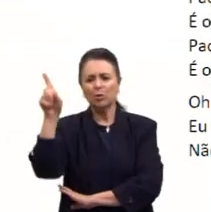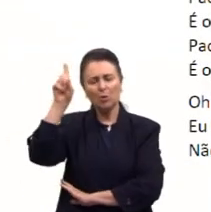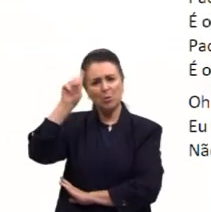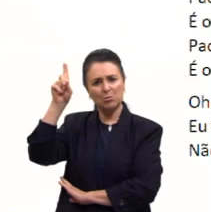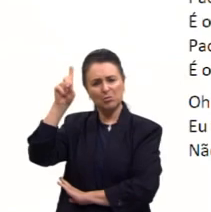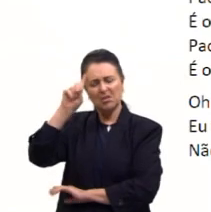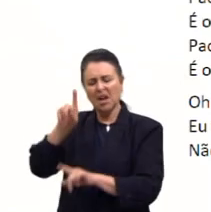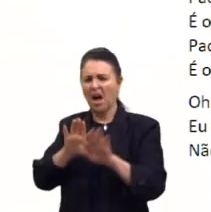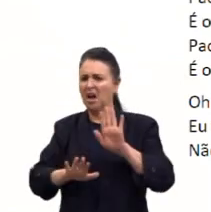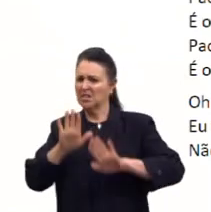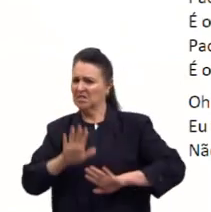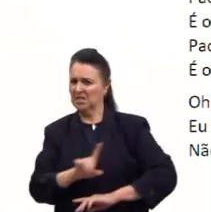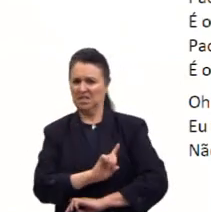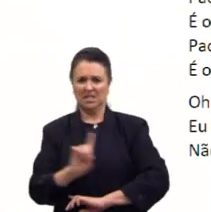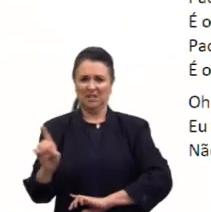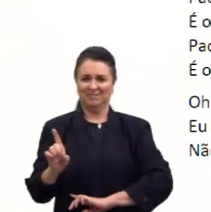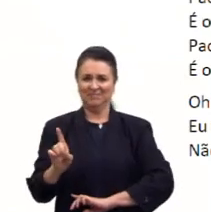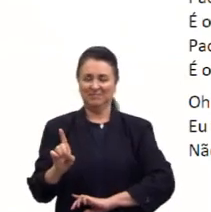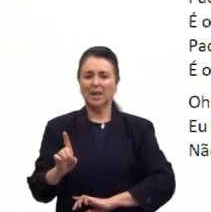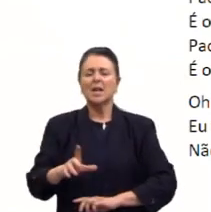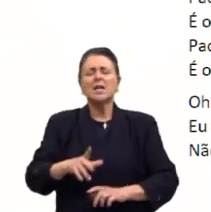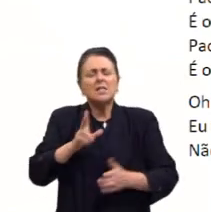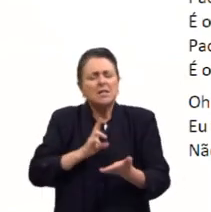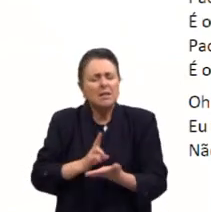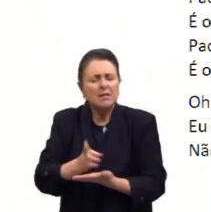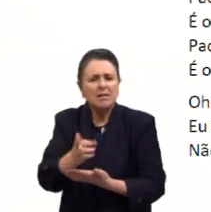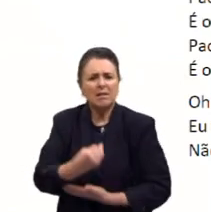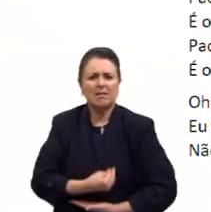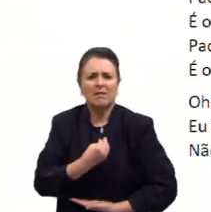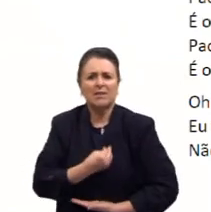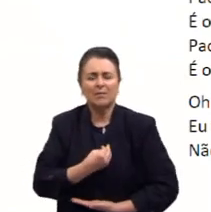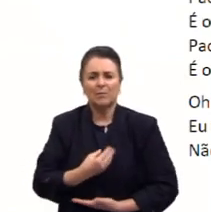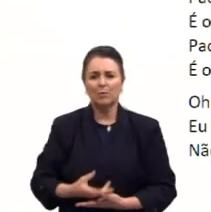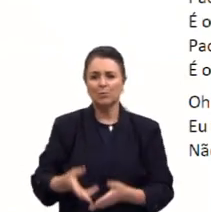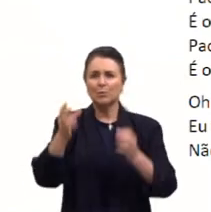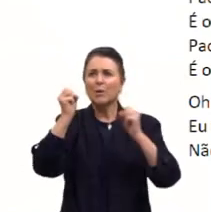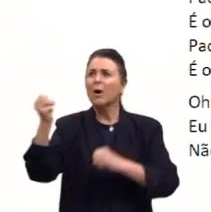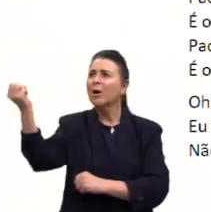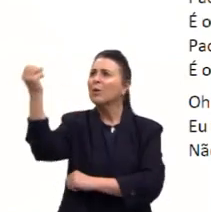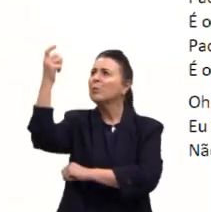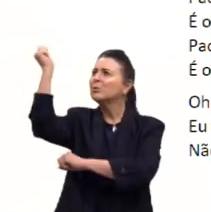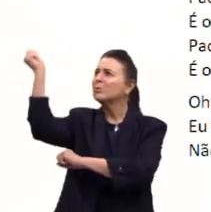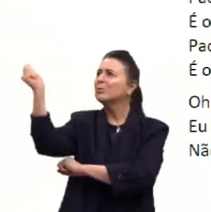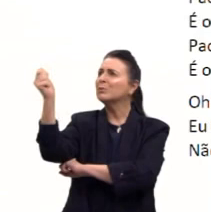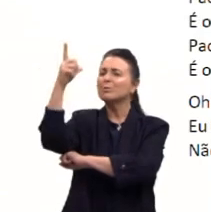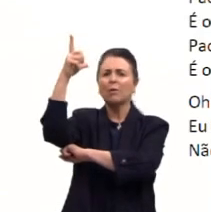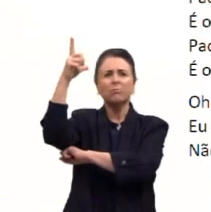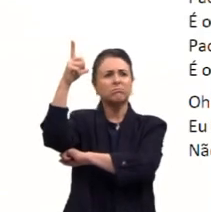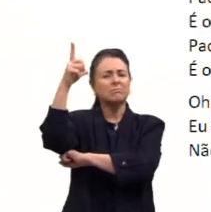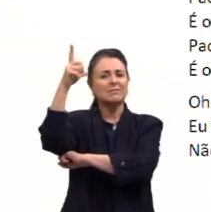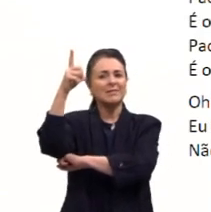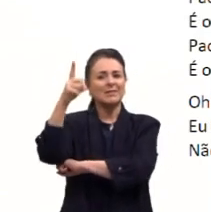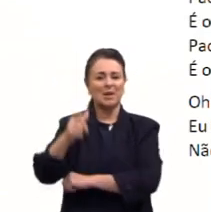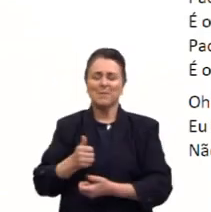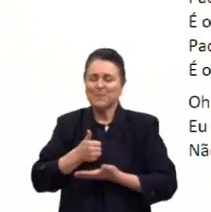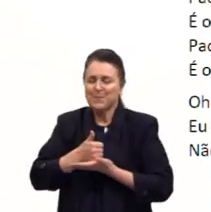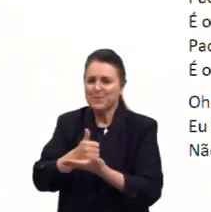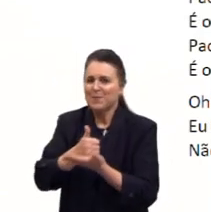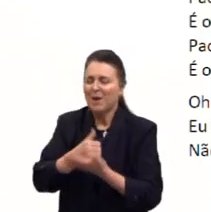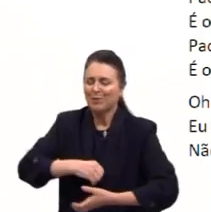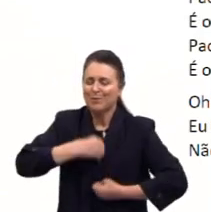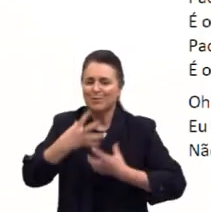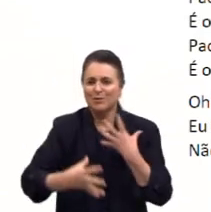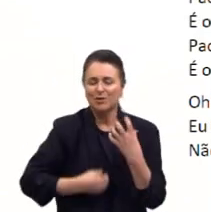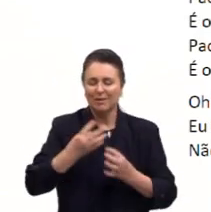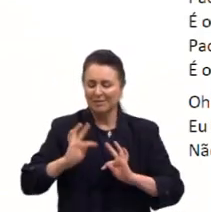dia, não. E tracei a vida inteira planos tão incríveis, trama a luz do sol. Apoiado em poesia